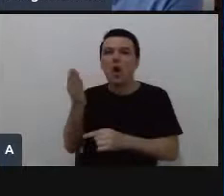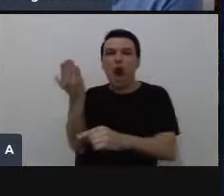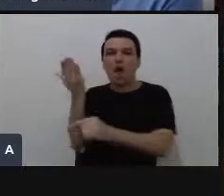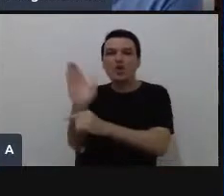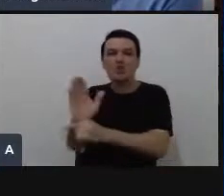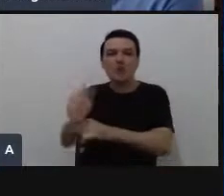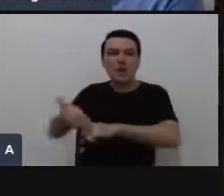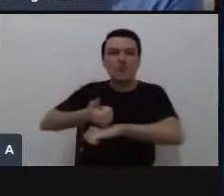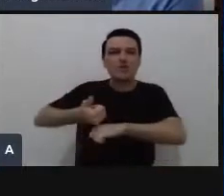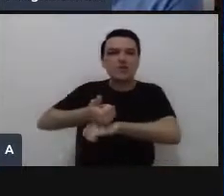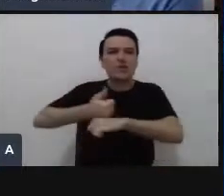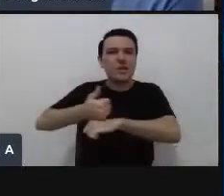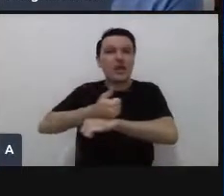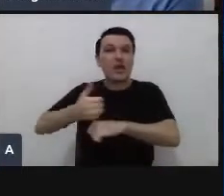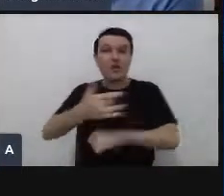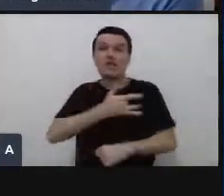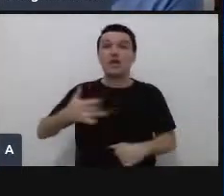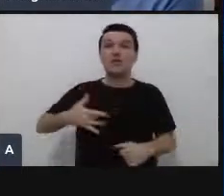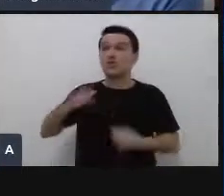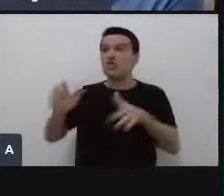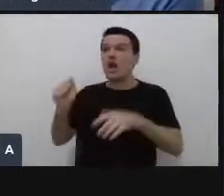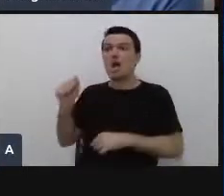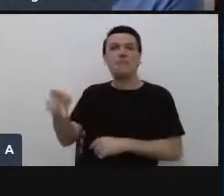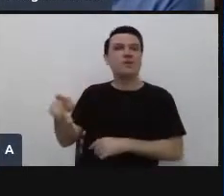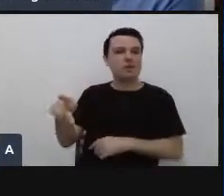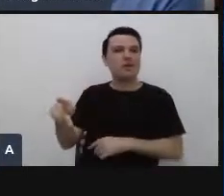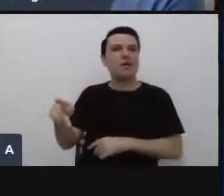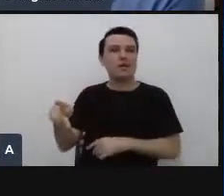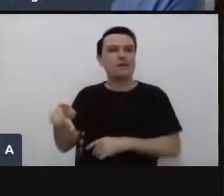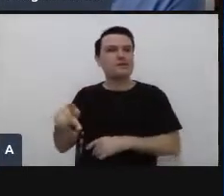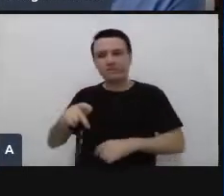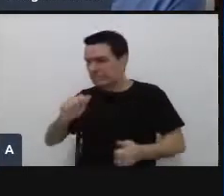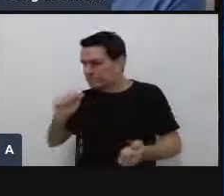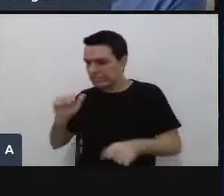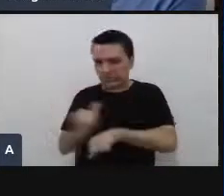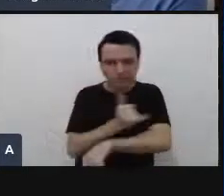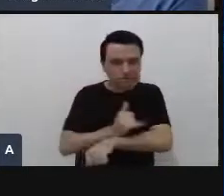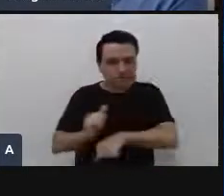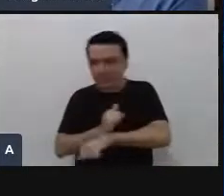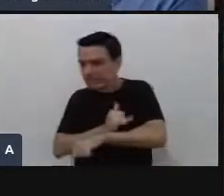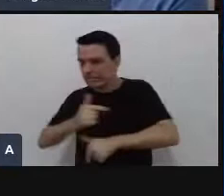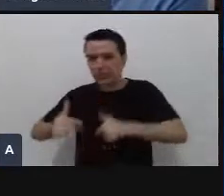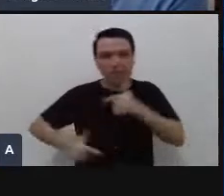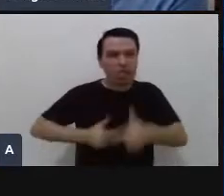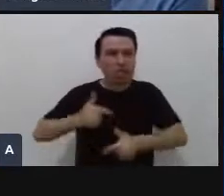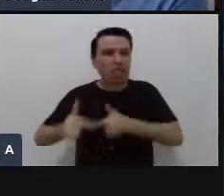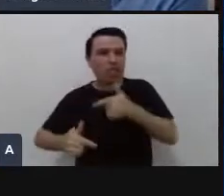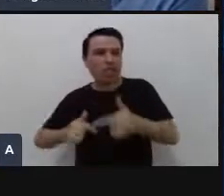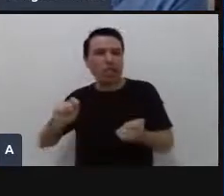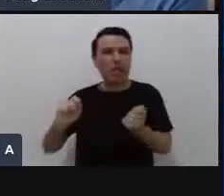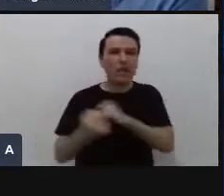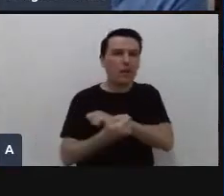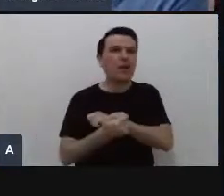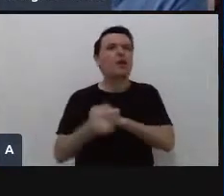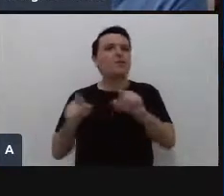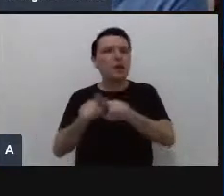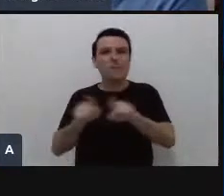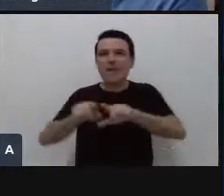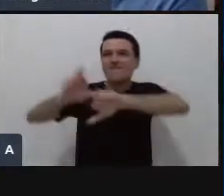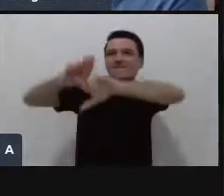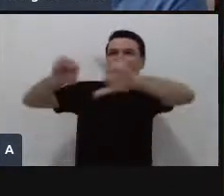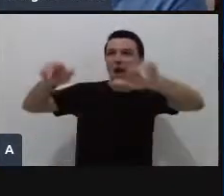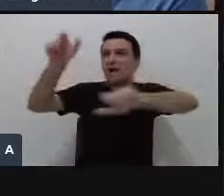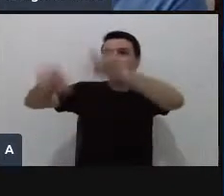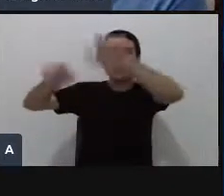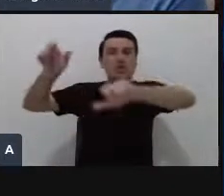surgindo iniciativas inovadores, se virando do jeito que daria e com a atuação de diversos atores da